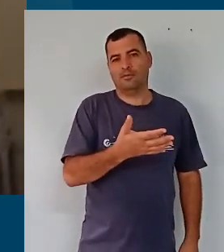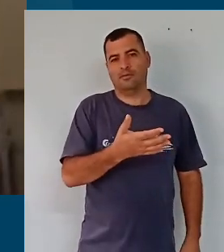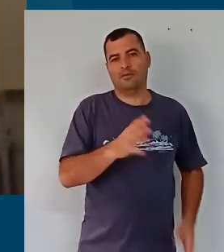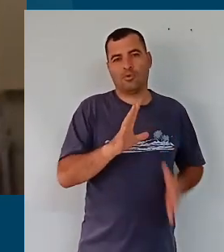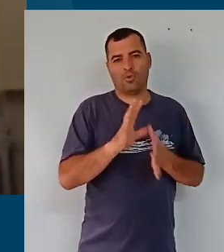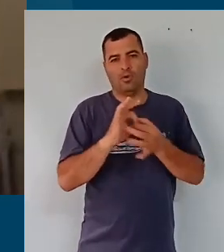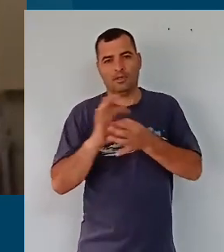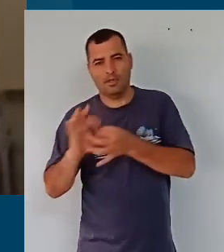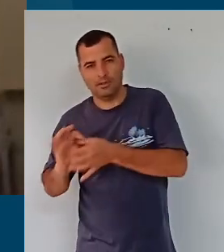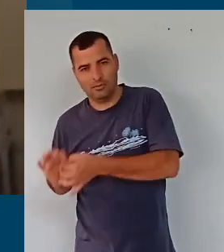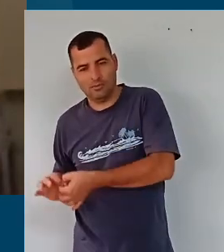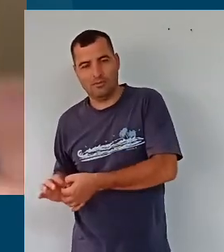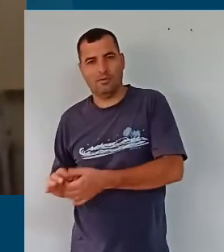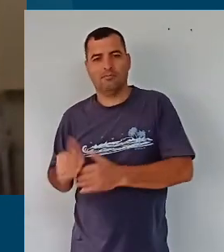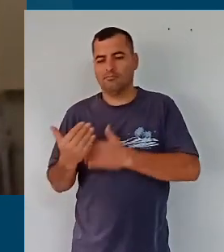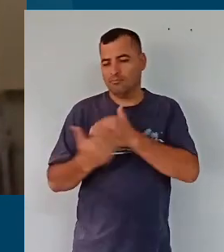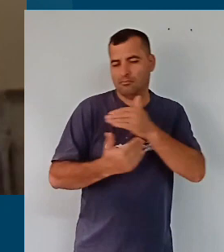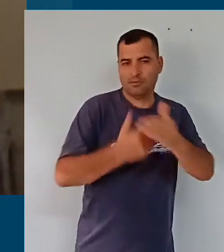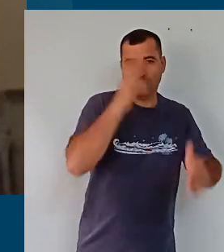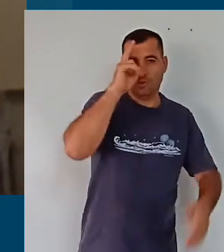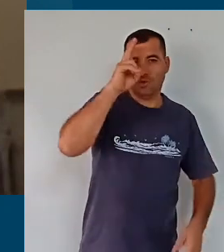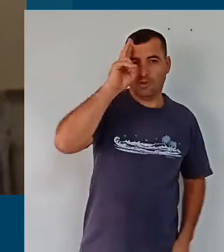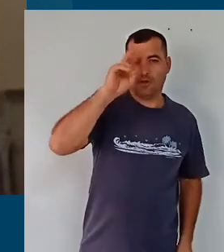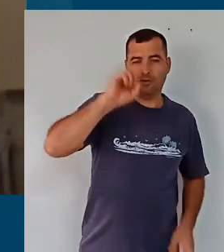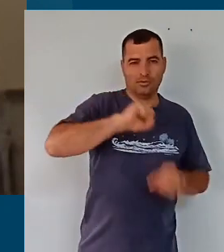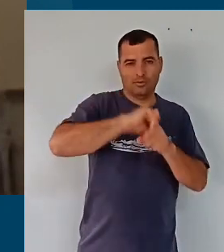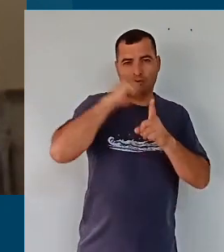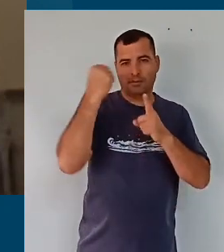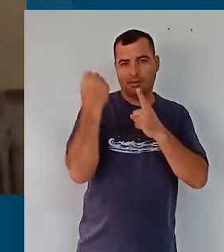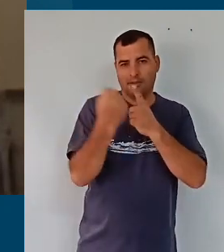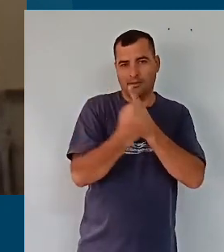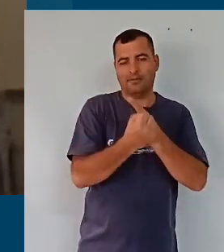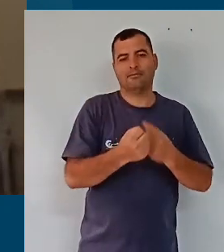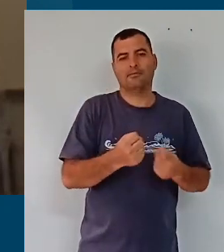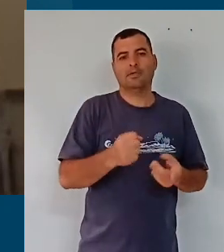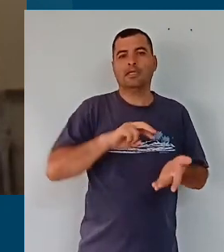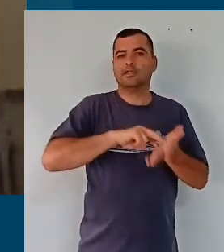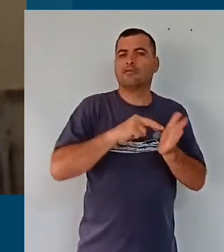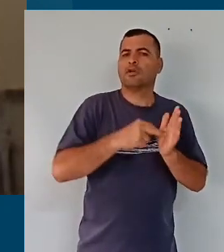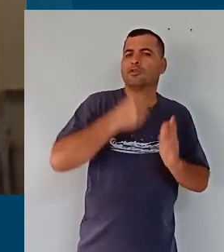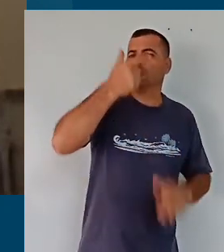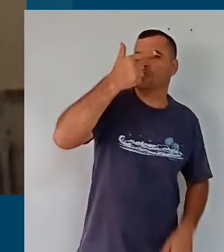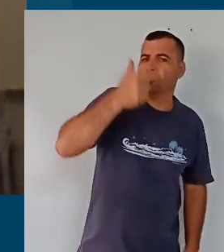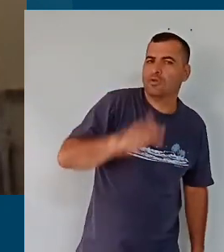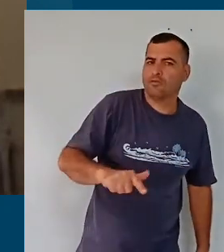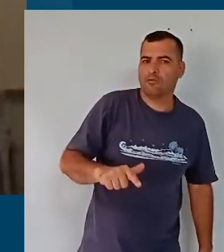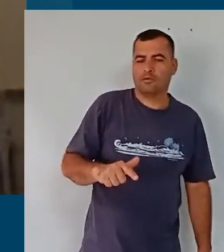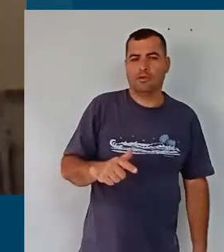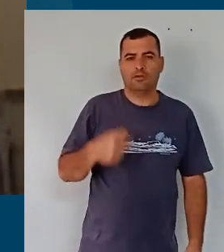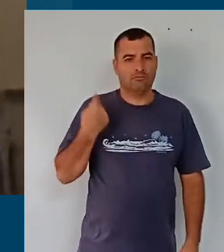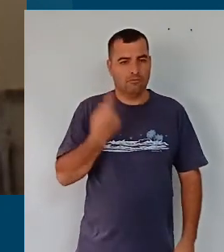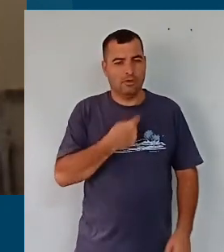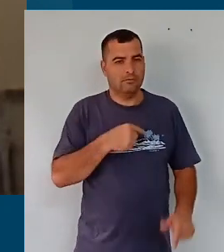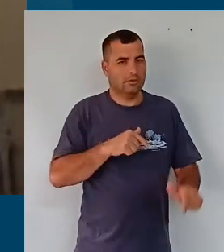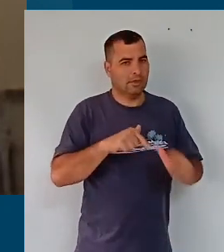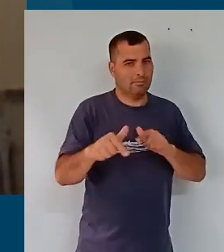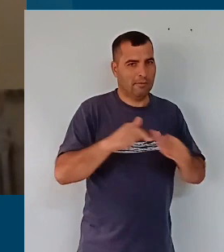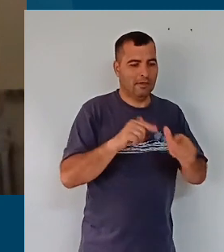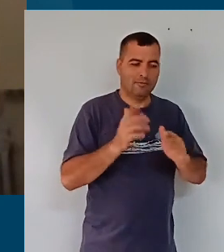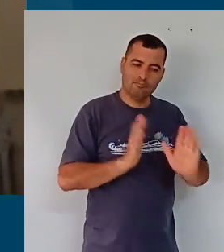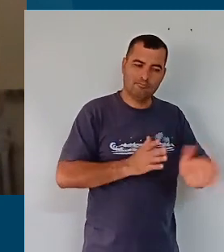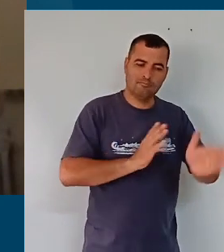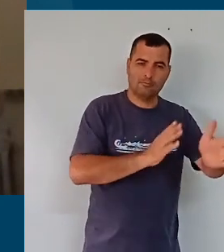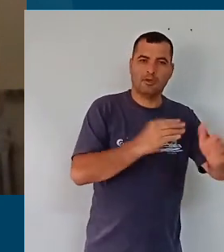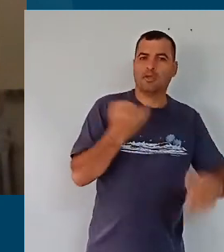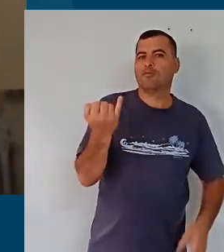contexto, nesse percurso histórico social. Ressignificar as nossas práticas e percursos é fundamentalmente